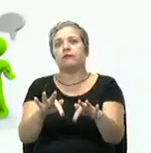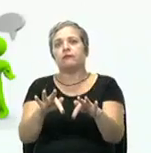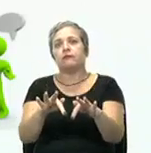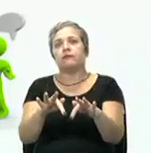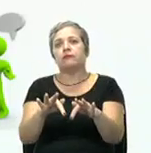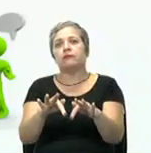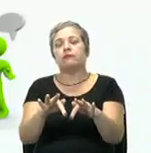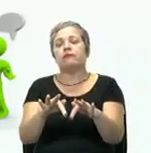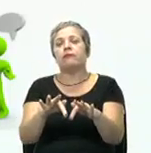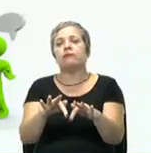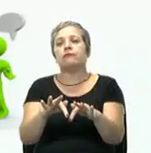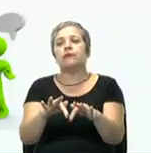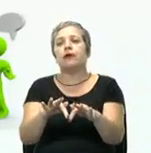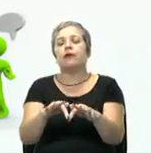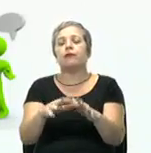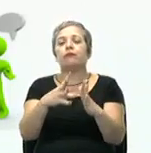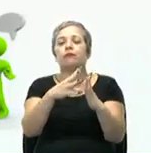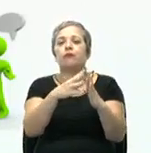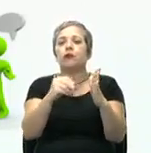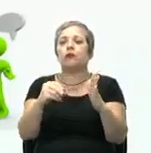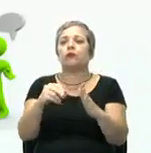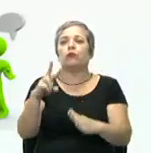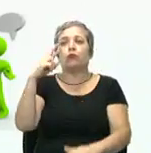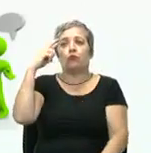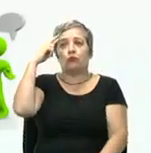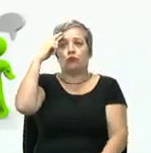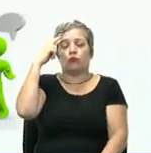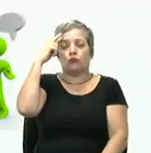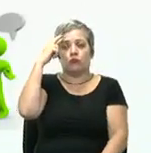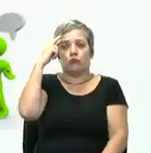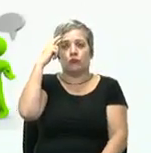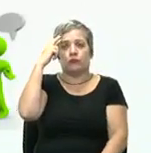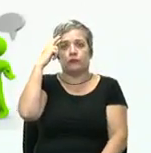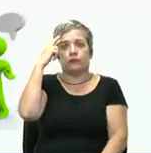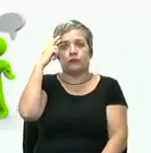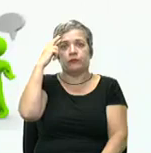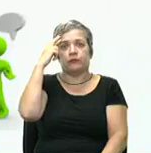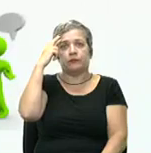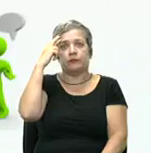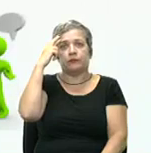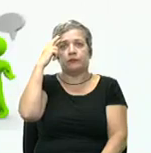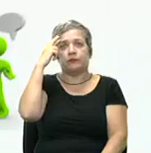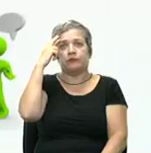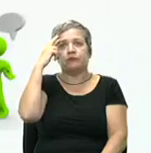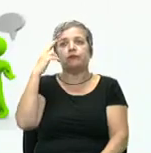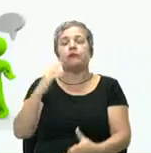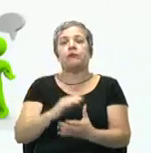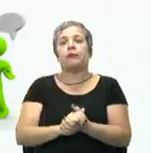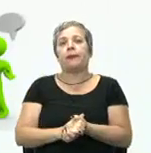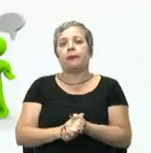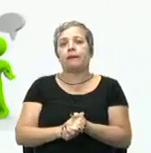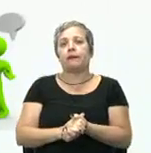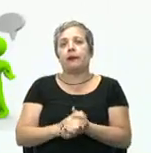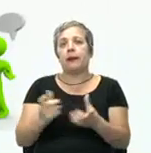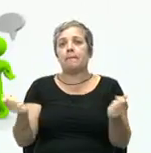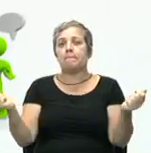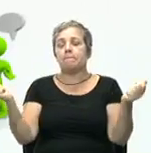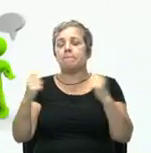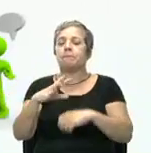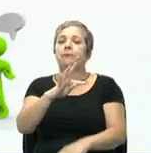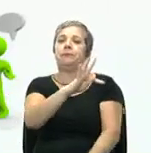teoria burocrática, então, é um modelo racional legal que considera a competência